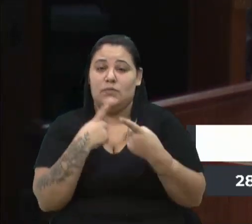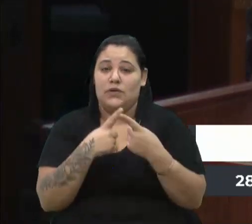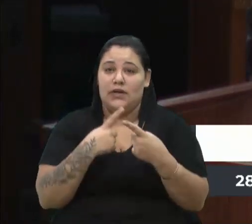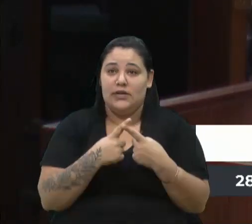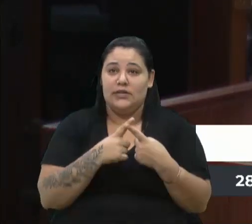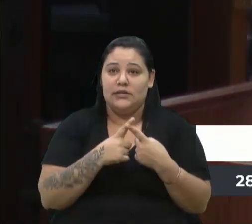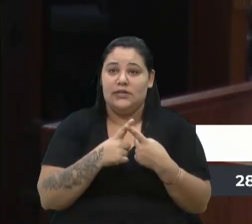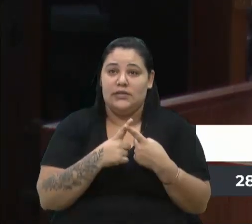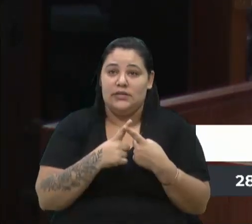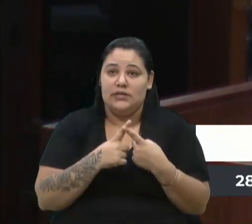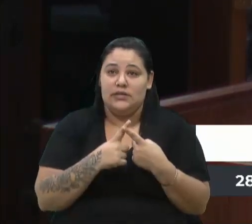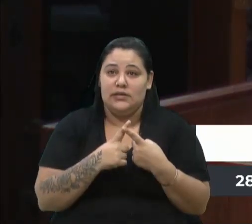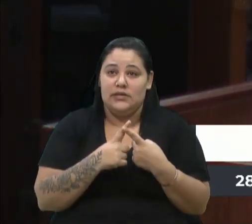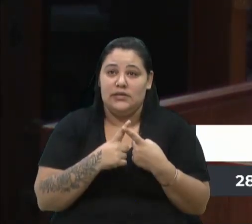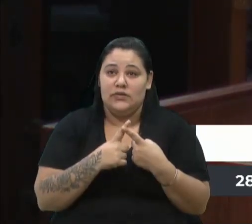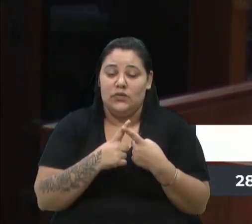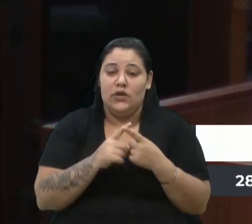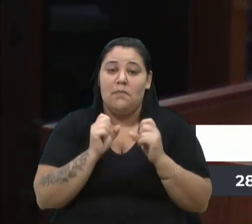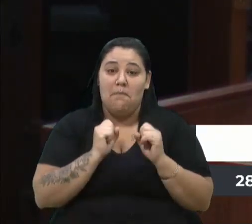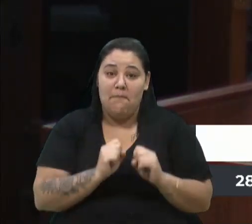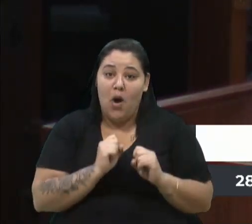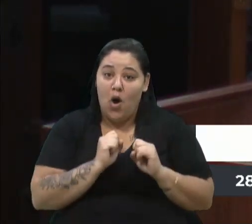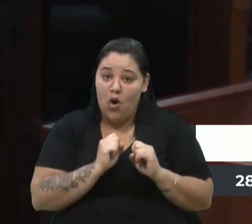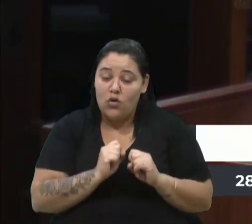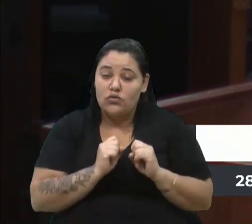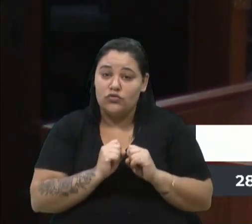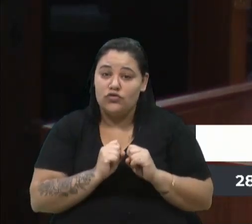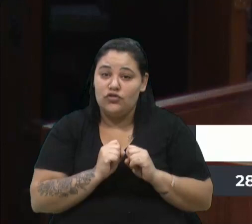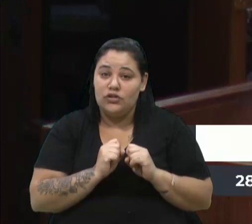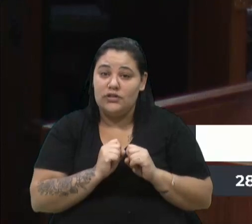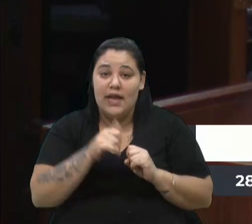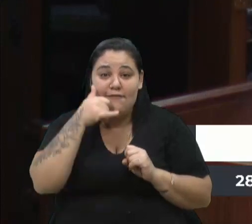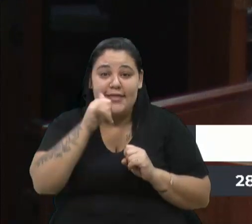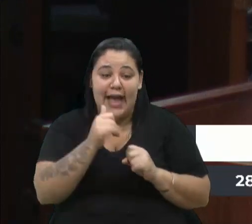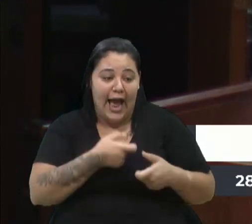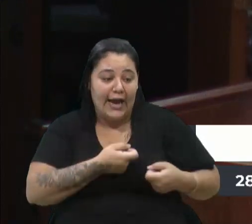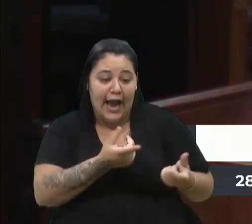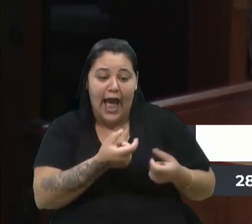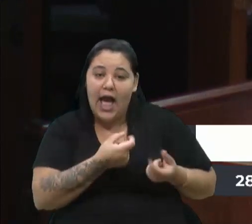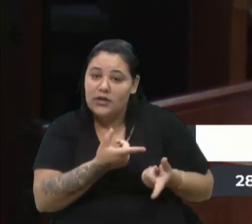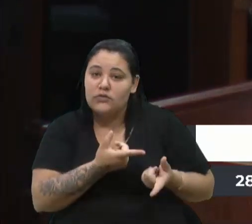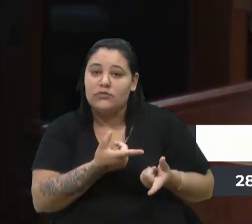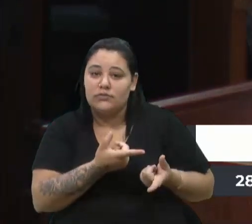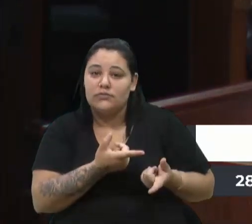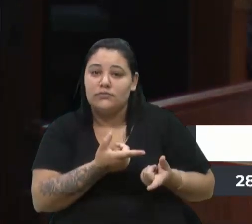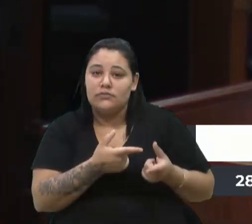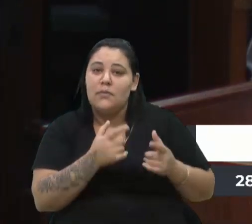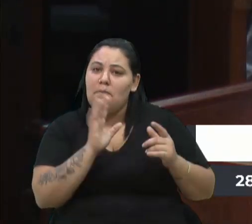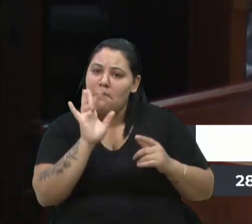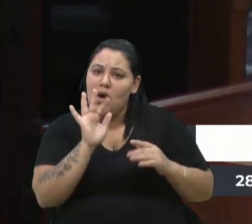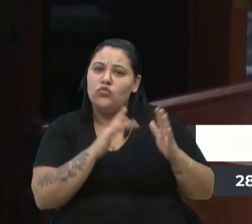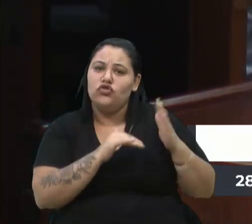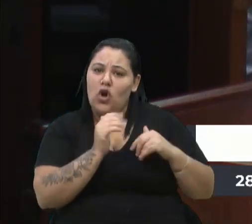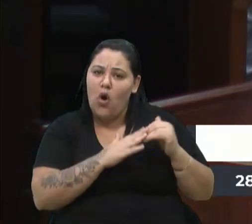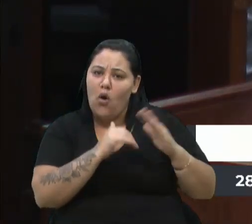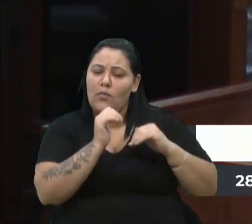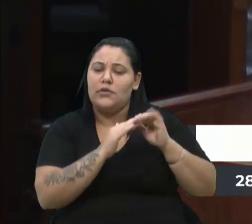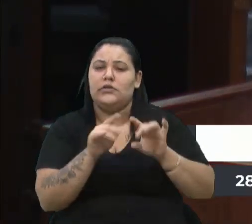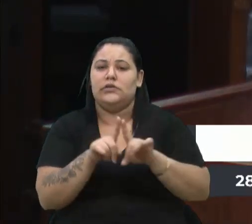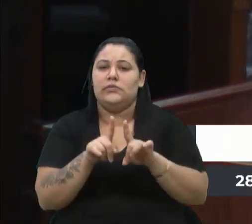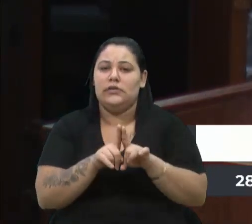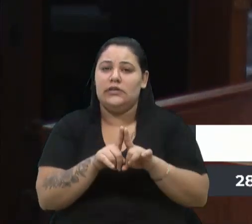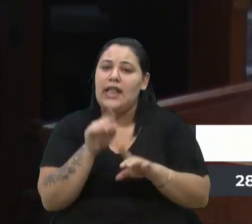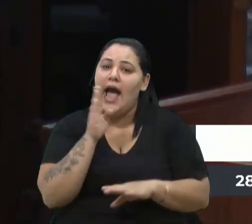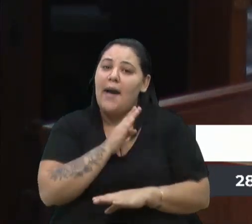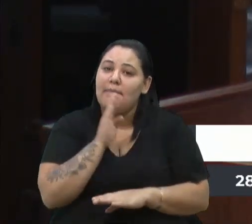do que eles podem economizar justamente na questão sabe de mão de obra e também da